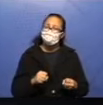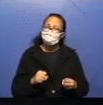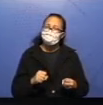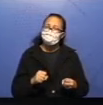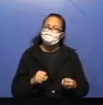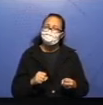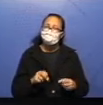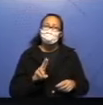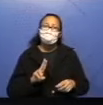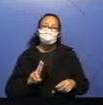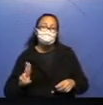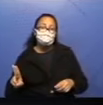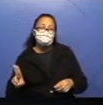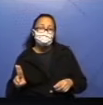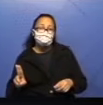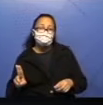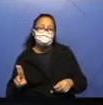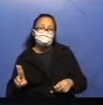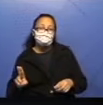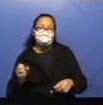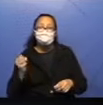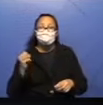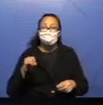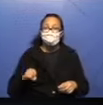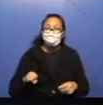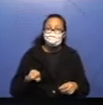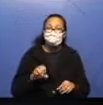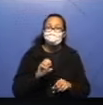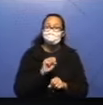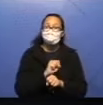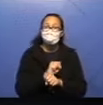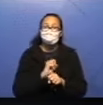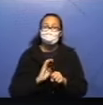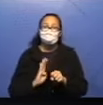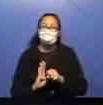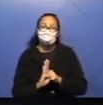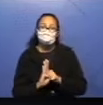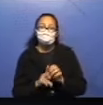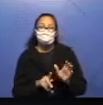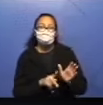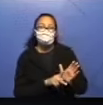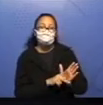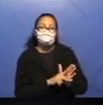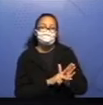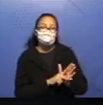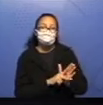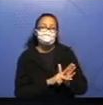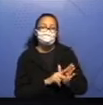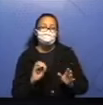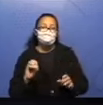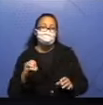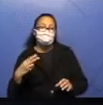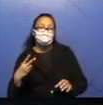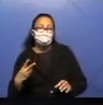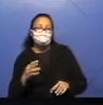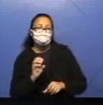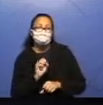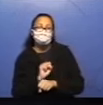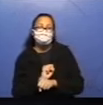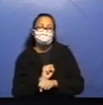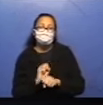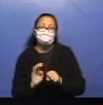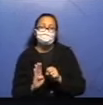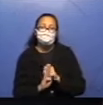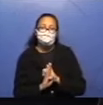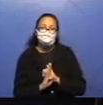for pôr nome, você vai usar o substantivo próprio. Ou um substantivo comum. Se for um nome, você não vai dar um nome que vai com letra